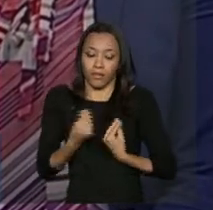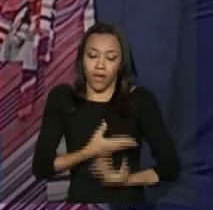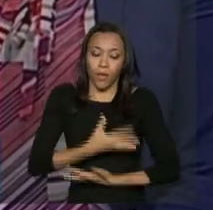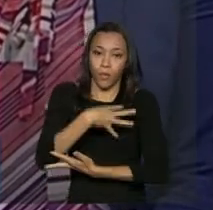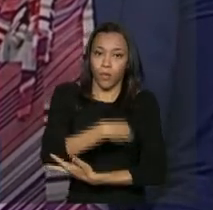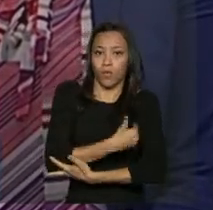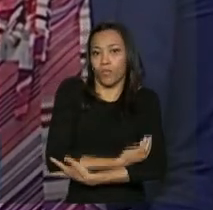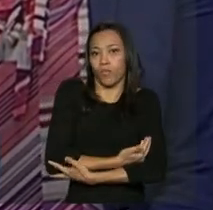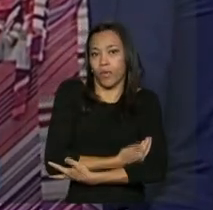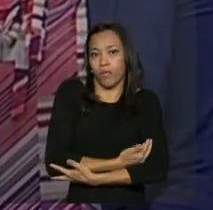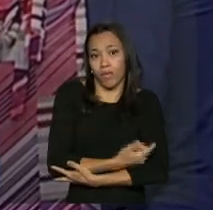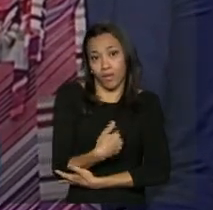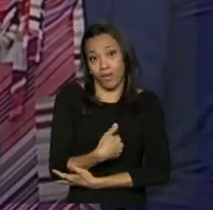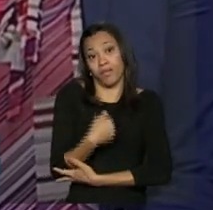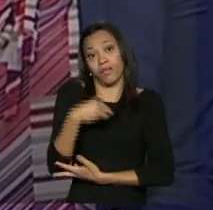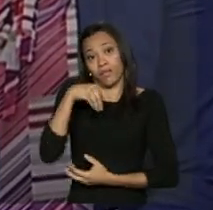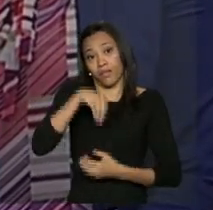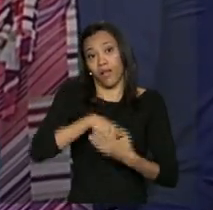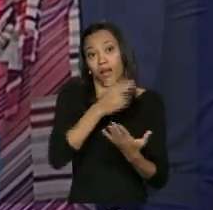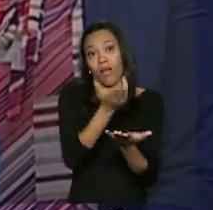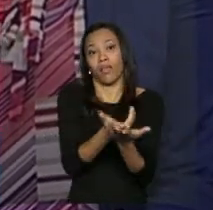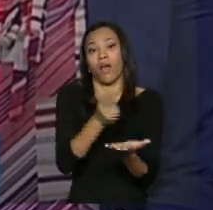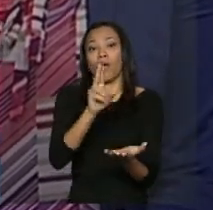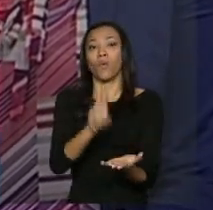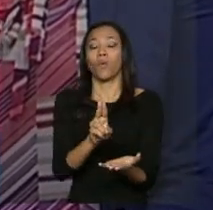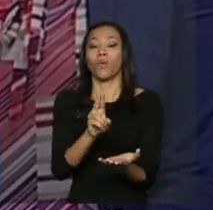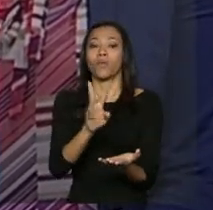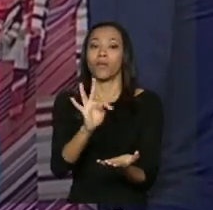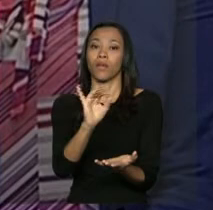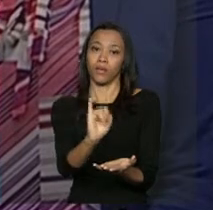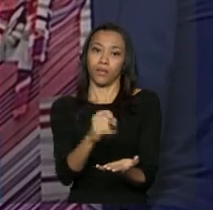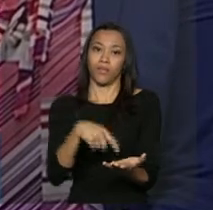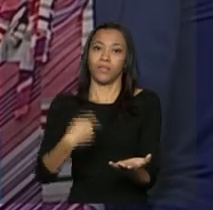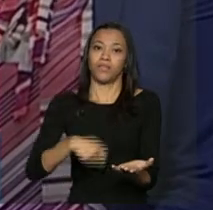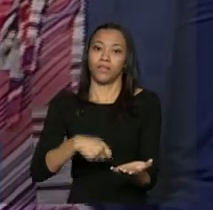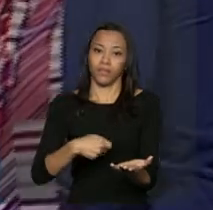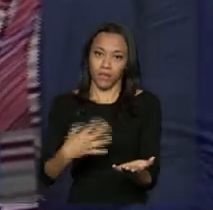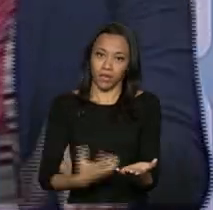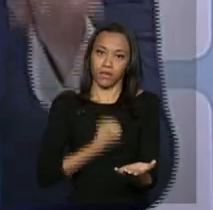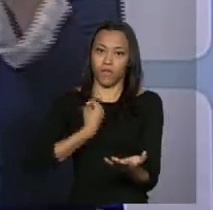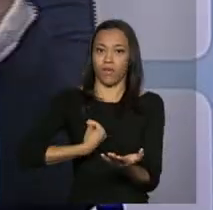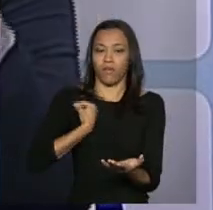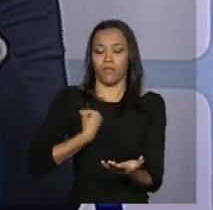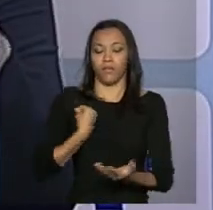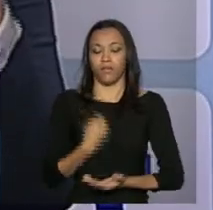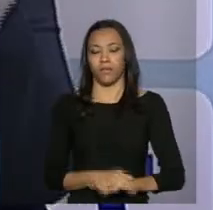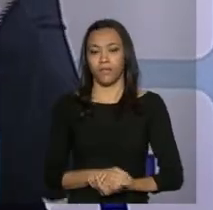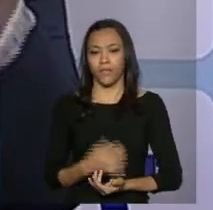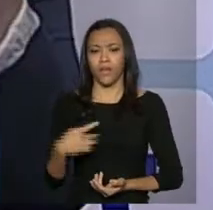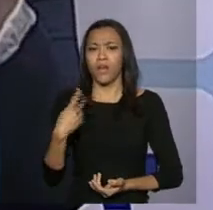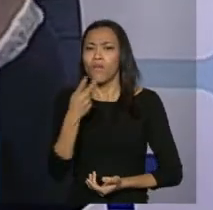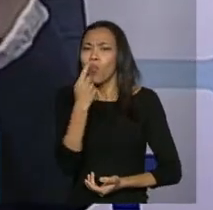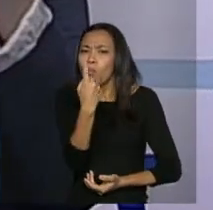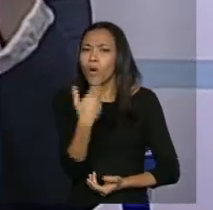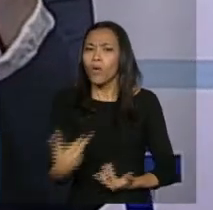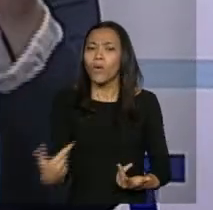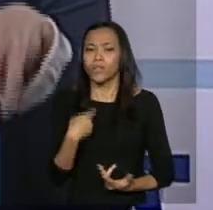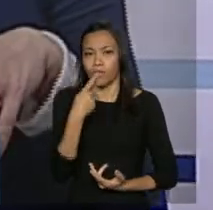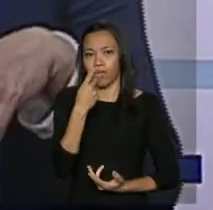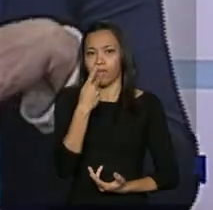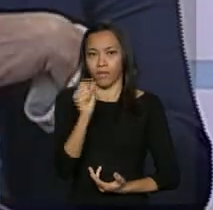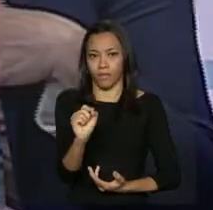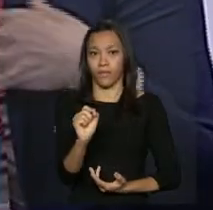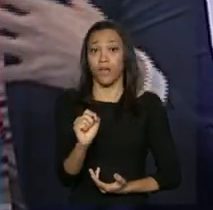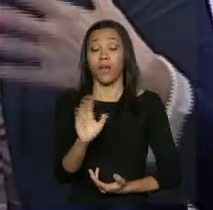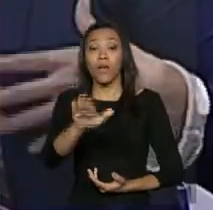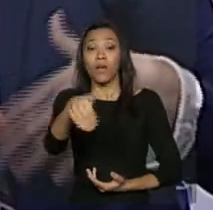-nascido que está lá na UTI, precisando disso para salvar a sua vida. Gente, deixa eu só complementar. Tem mais uma coisa incrível, porque